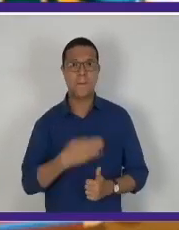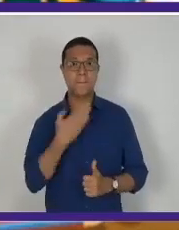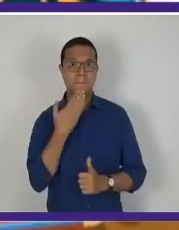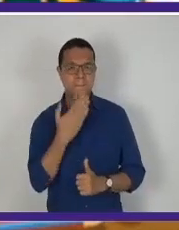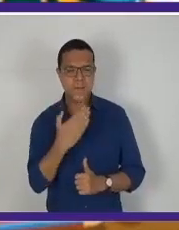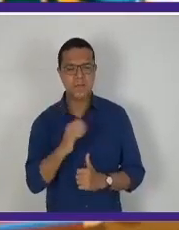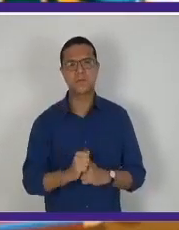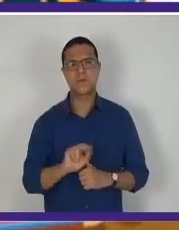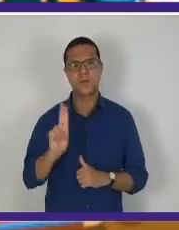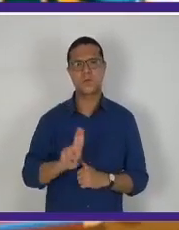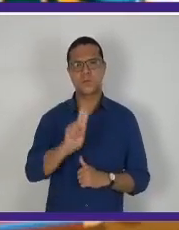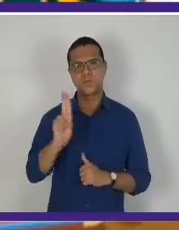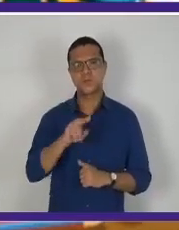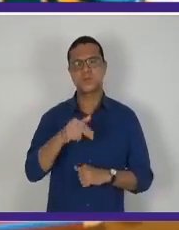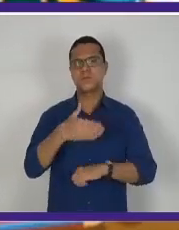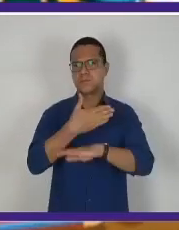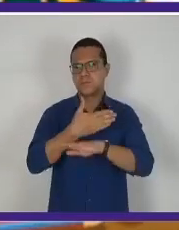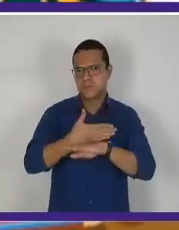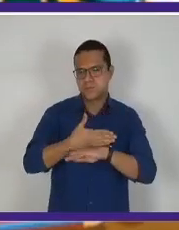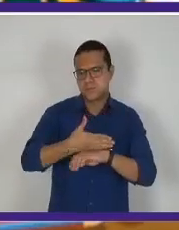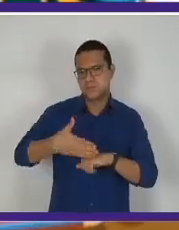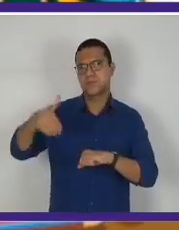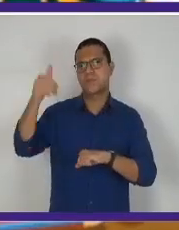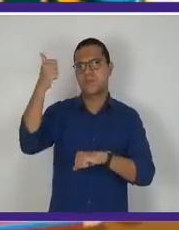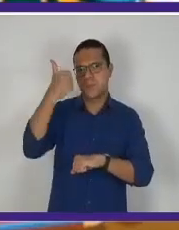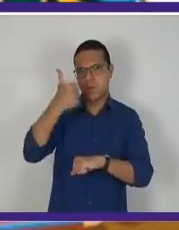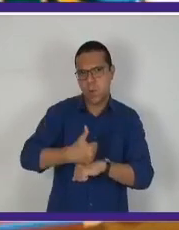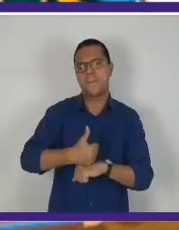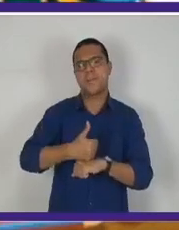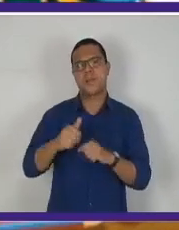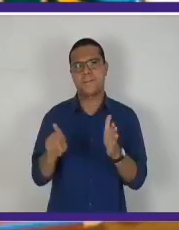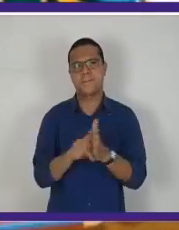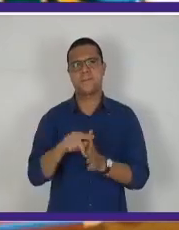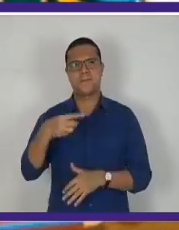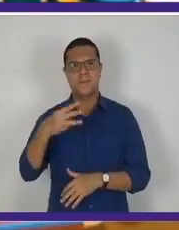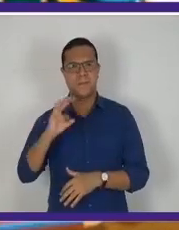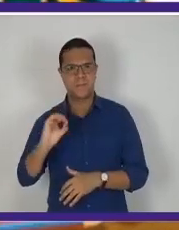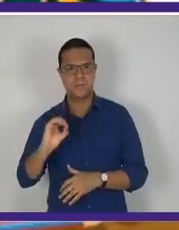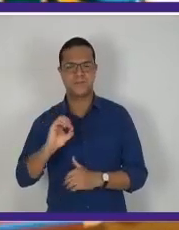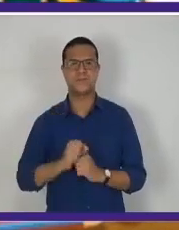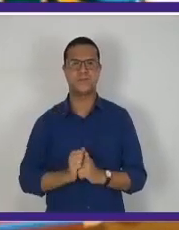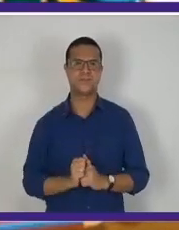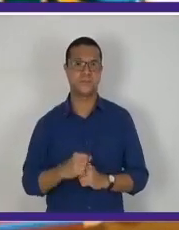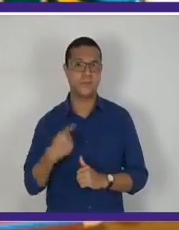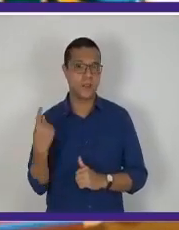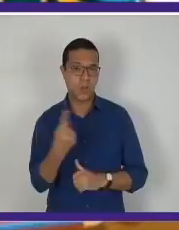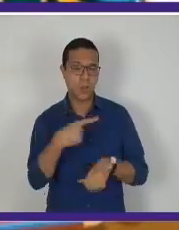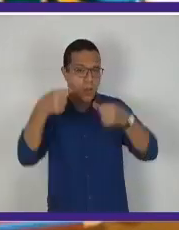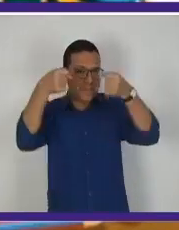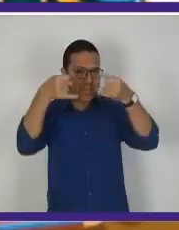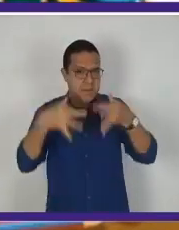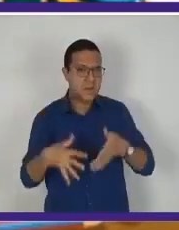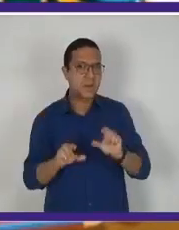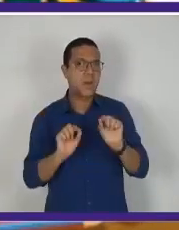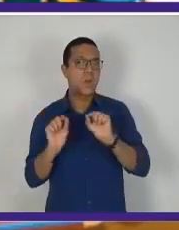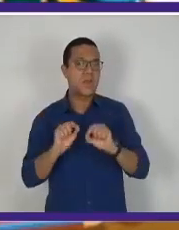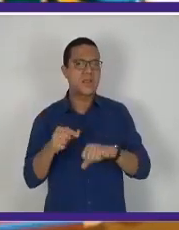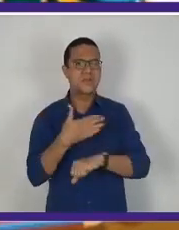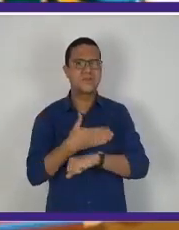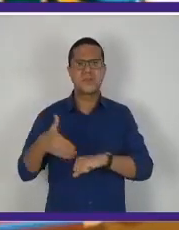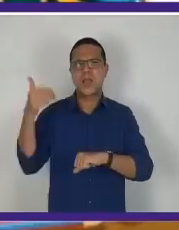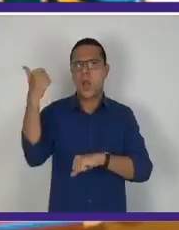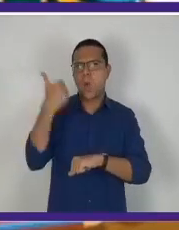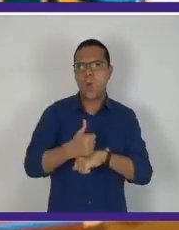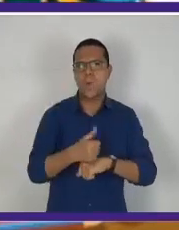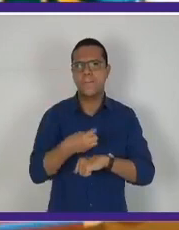preferem utilizar a nomenclatura de golpe de 30. Vamos falar um pouquinho do que foi o golpe